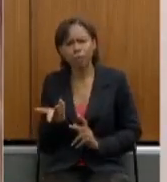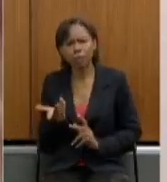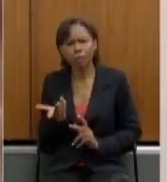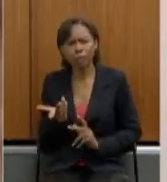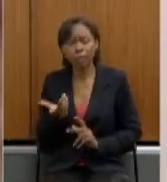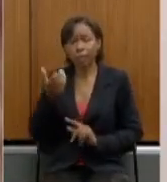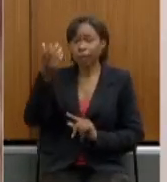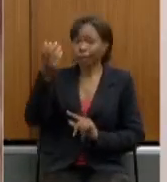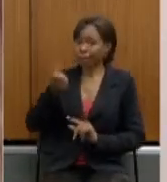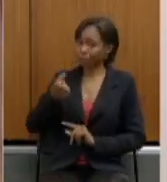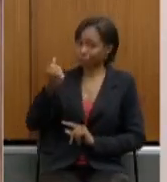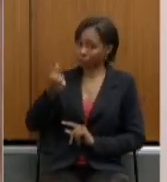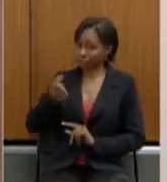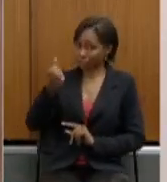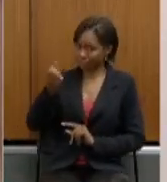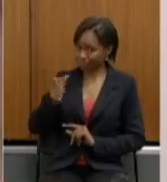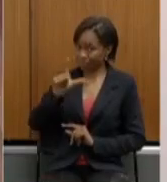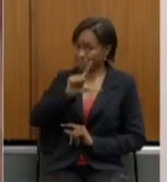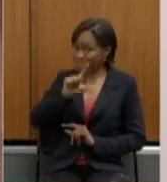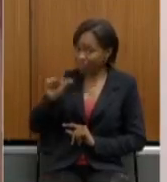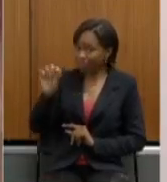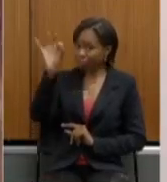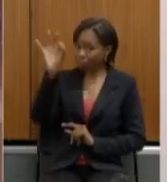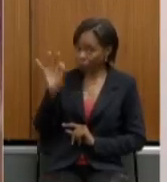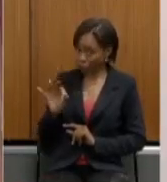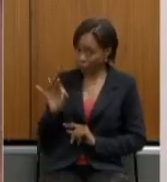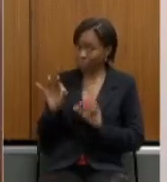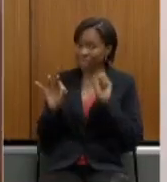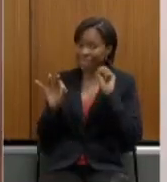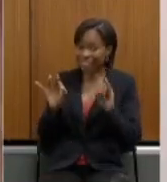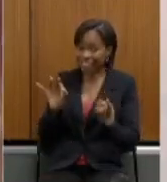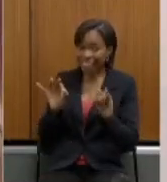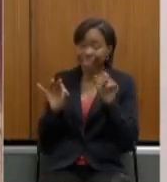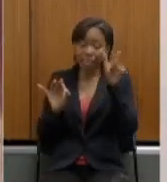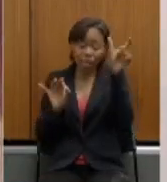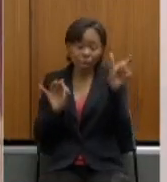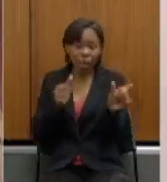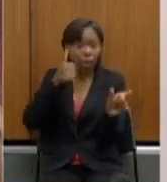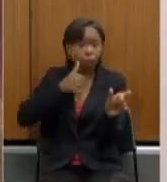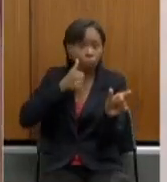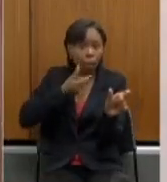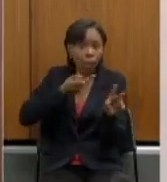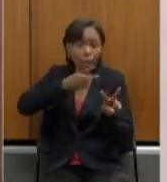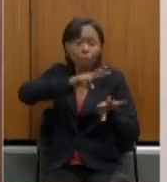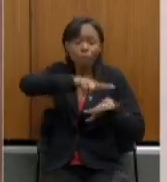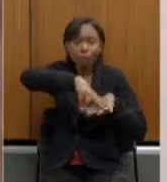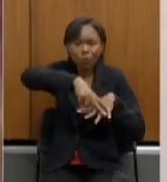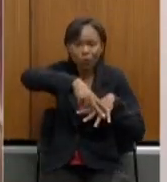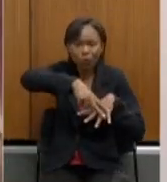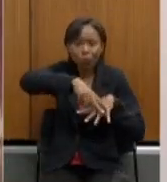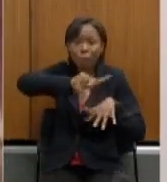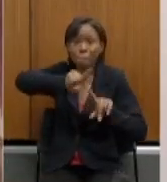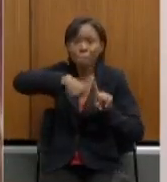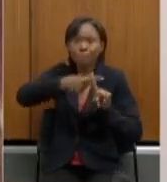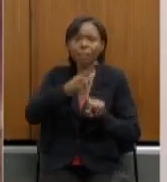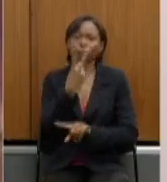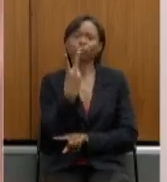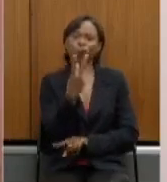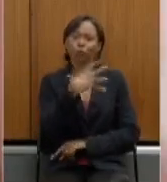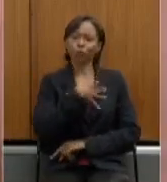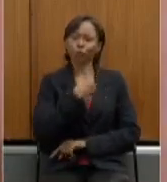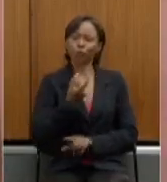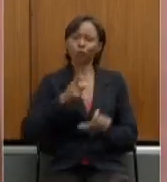tivesse 100% quando se tivesse a viúva mais dois dependentes deixa eu explicar isso melhor a da União ela é